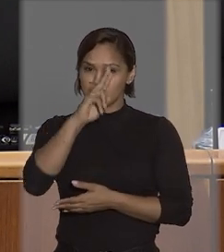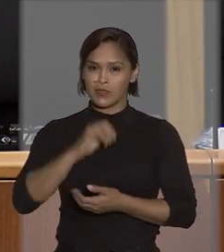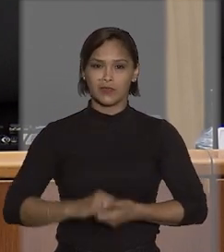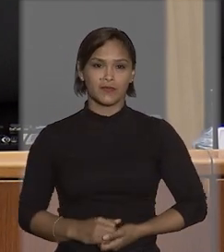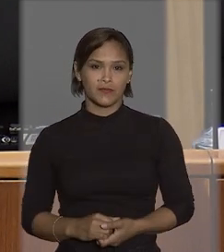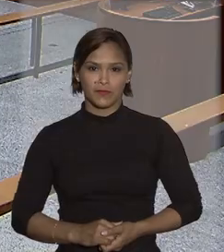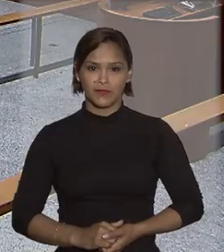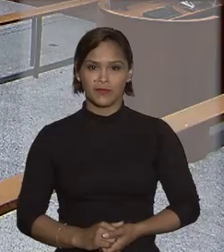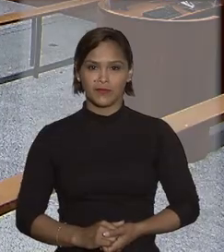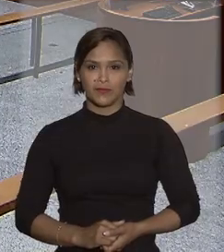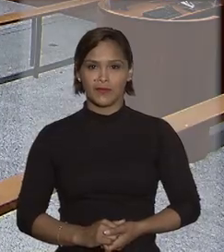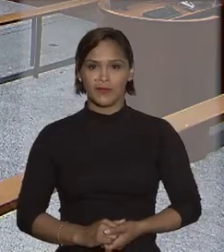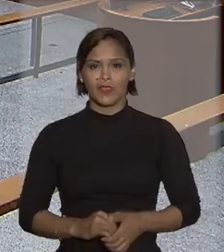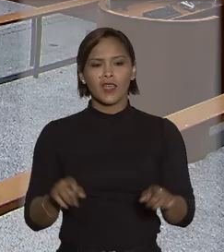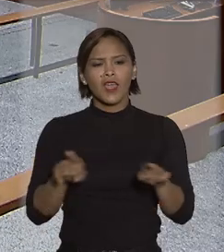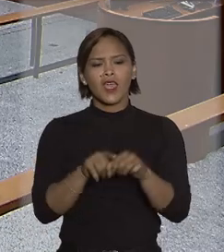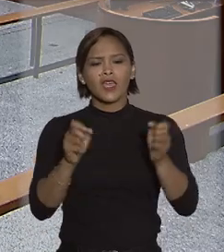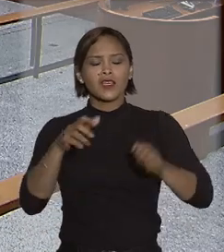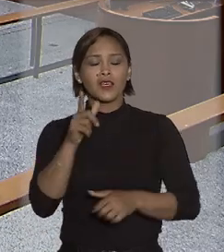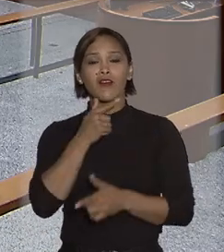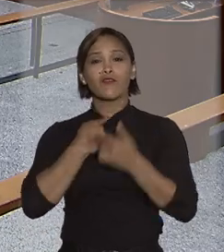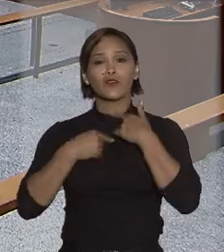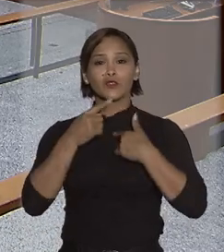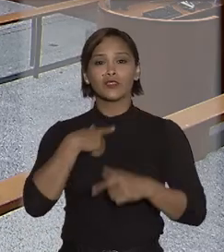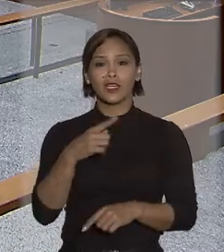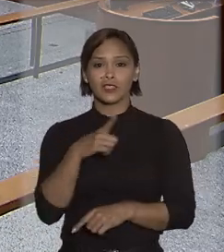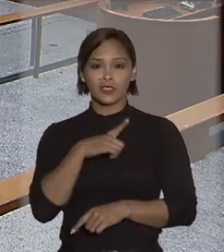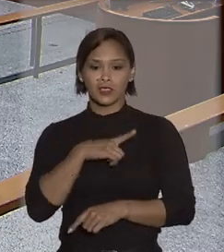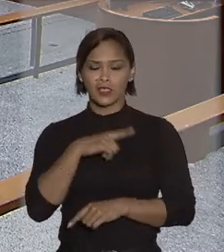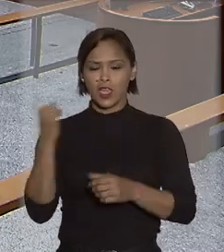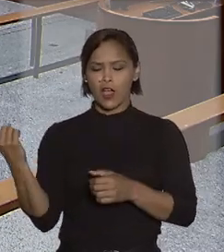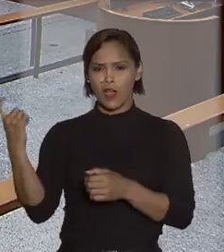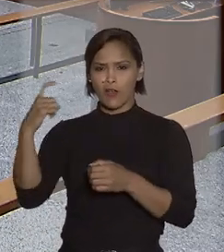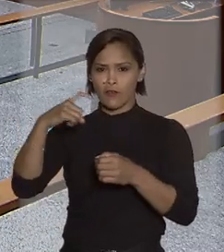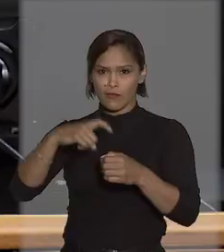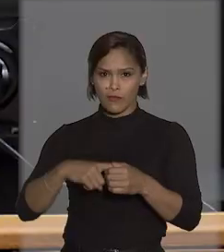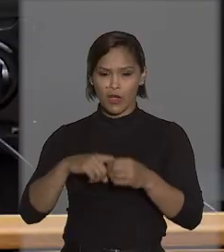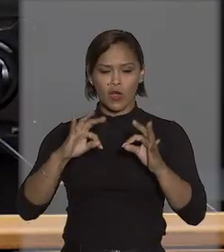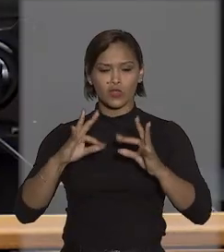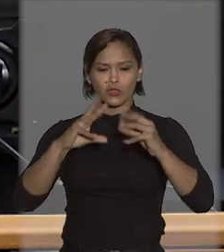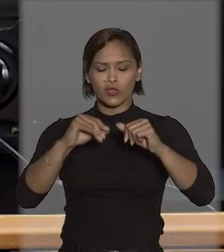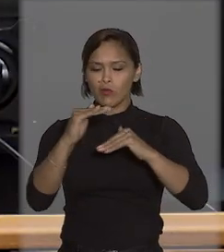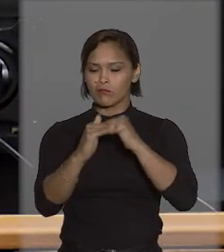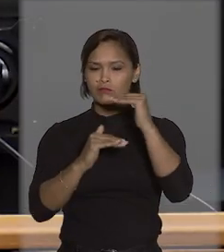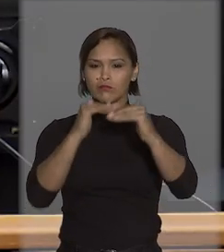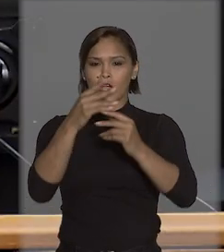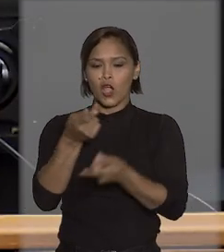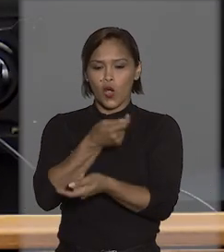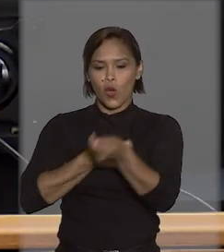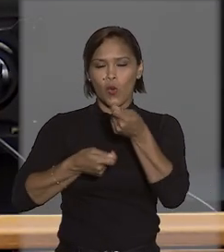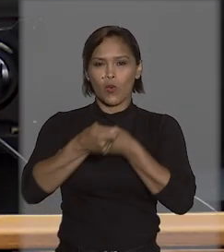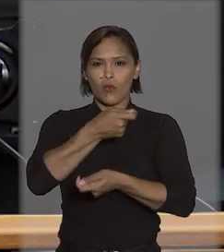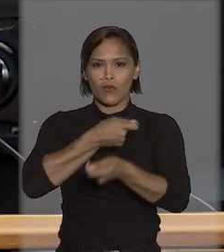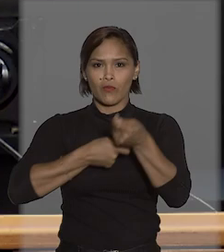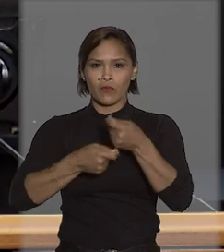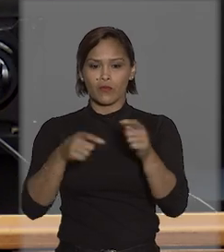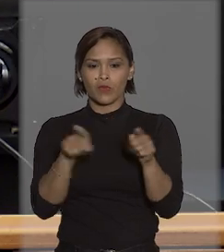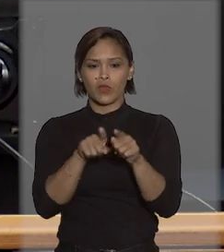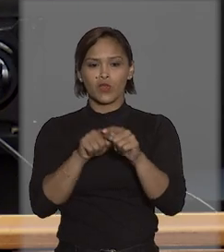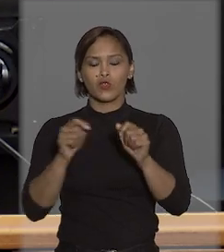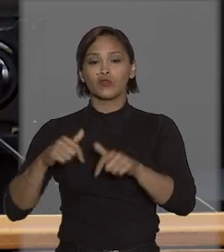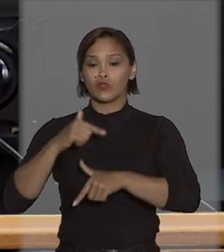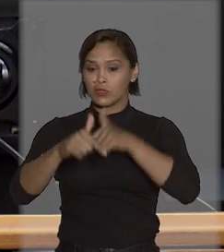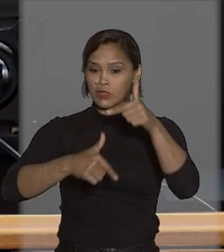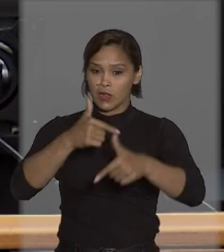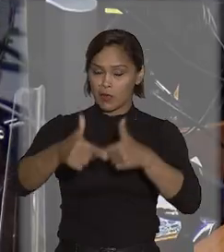do Brasil, em que se anseia pela retomada do crescimento econômico, do